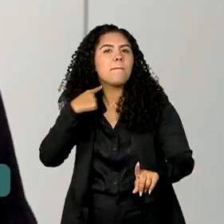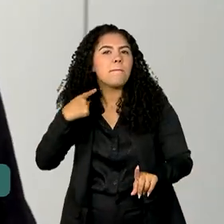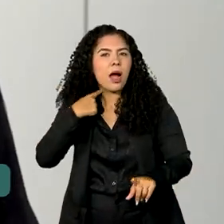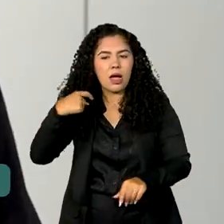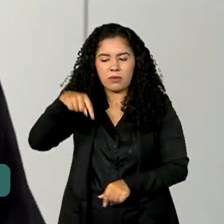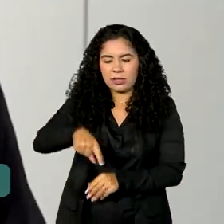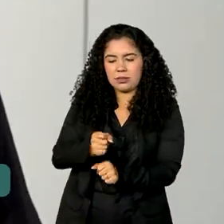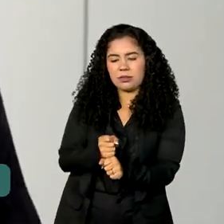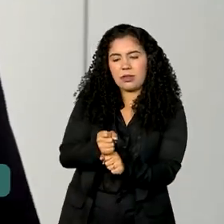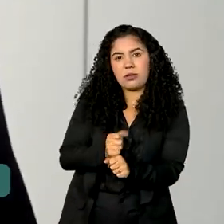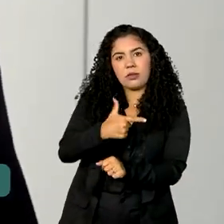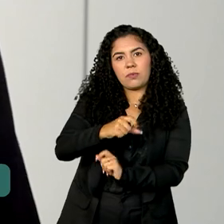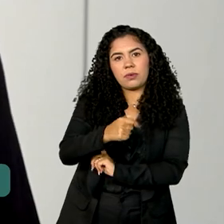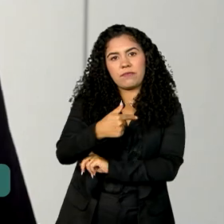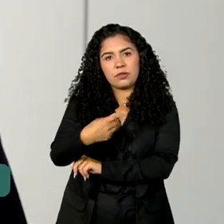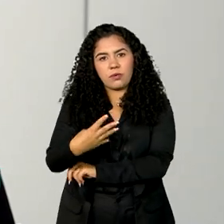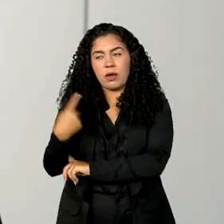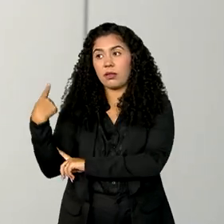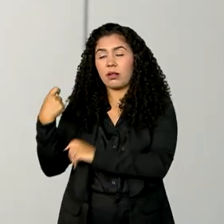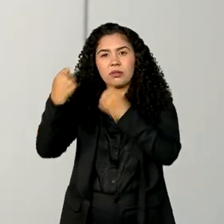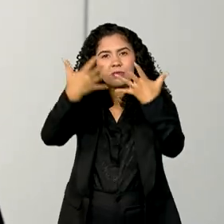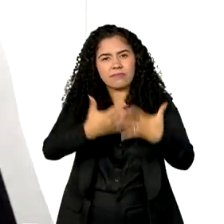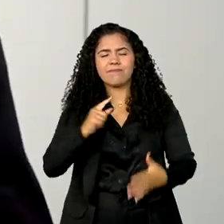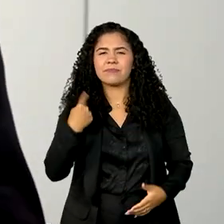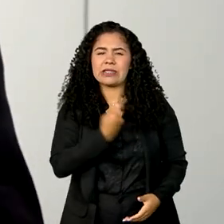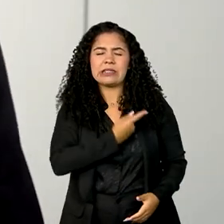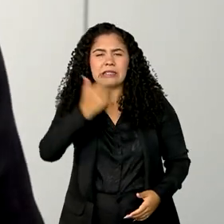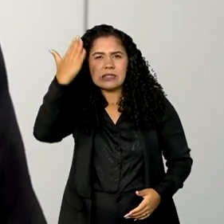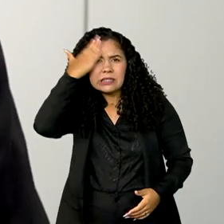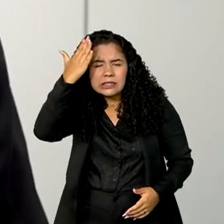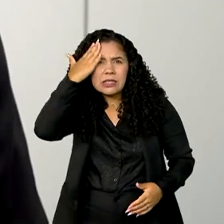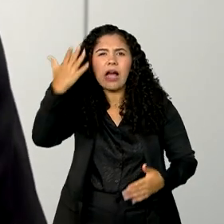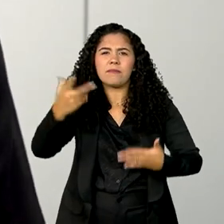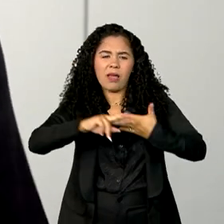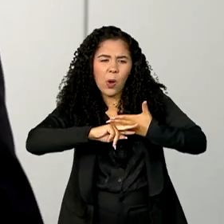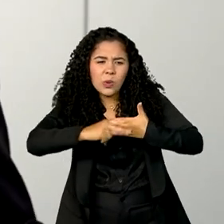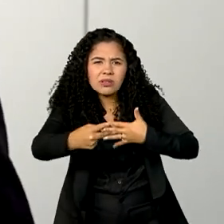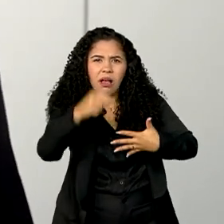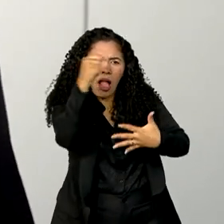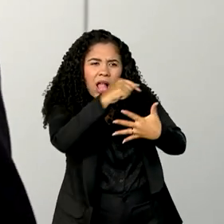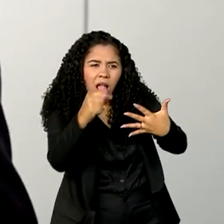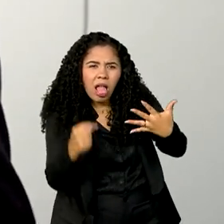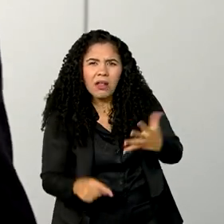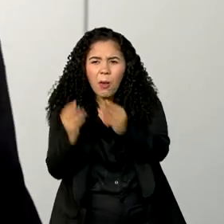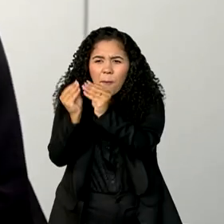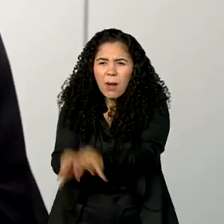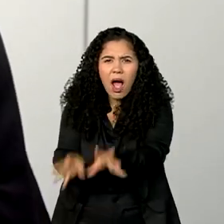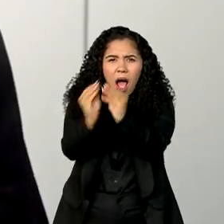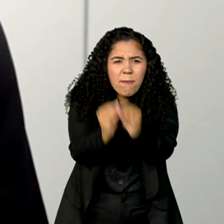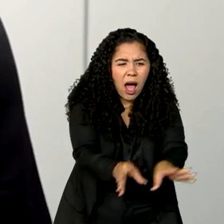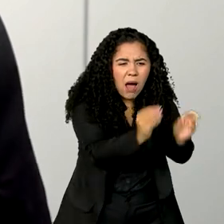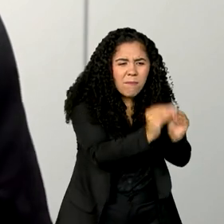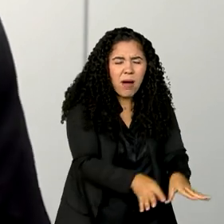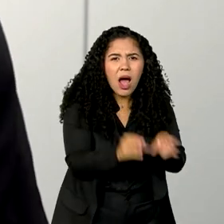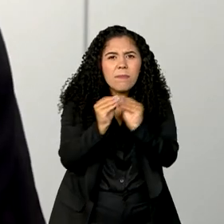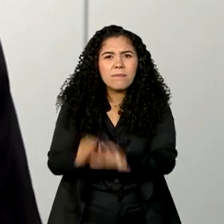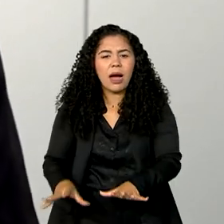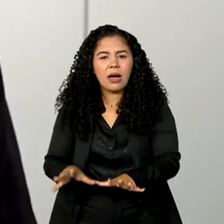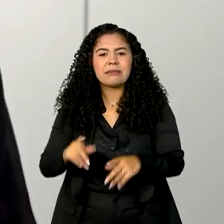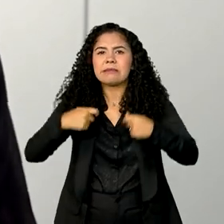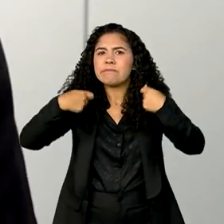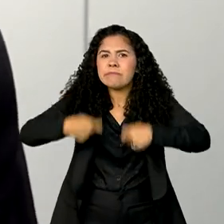Nós sabemos que os efeitos desta trágica calamidade climática trouxeram um volume maior de